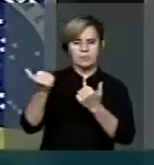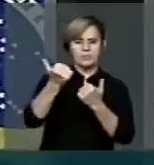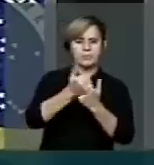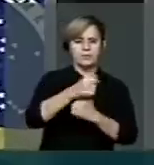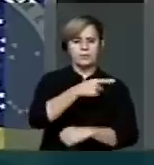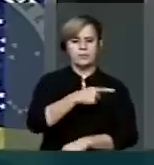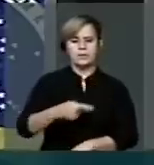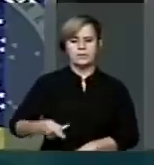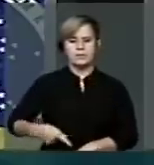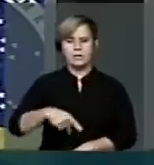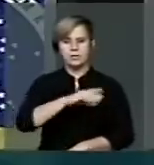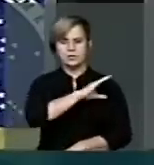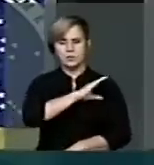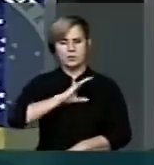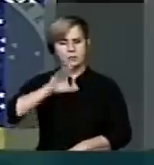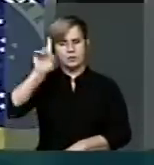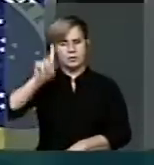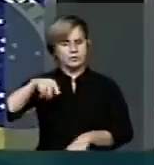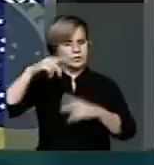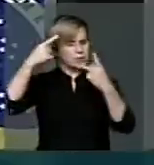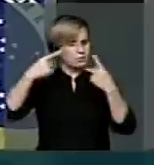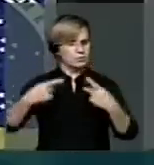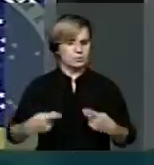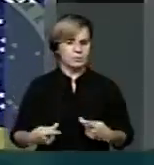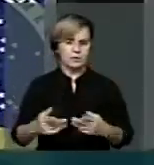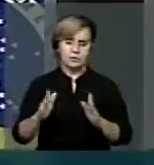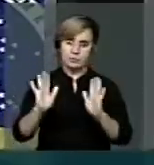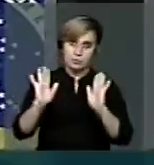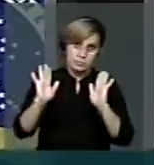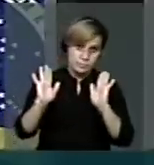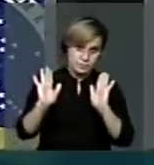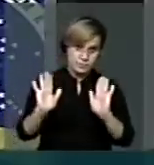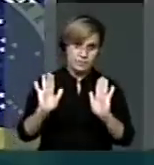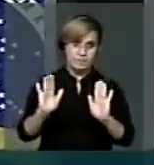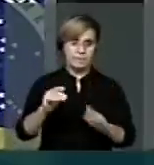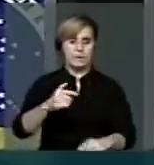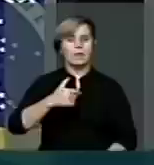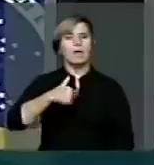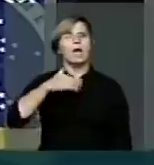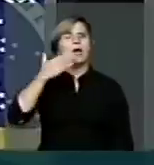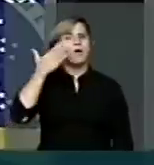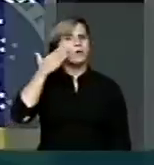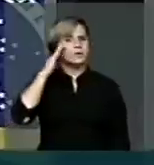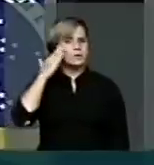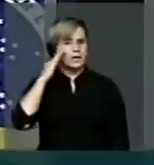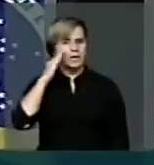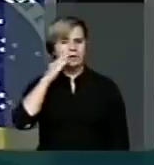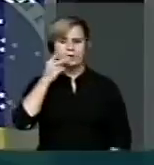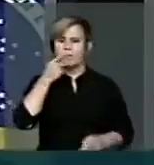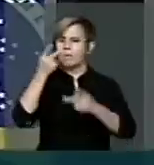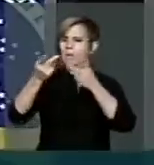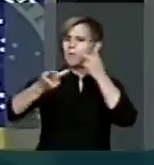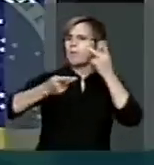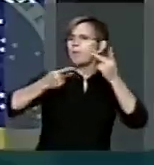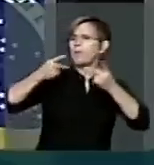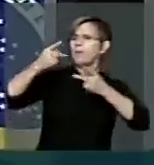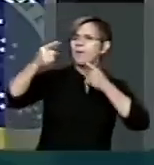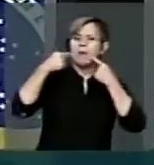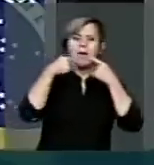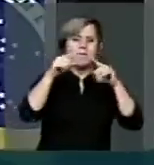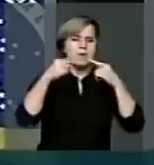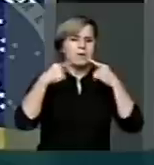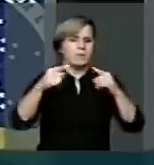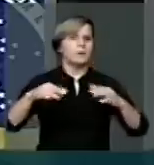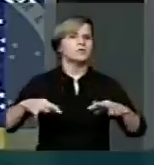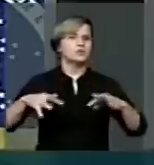Comissão dos Direitos Humanos. Eu entendo que as alegações de todos aqueles que se